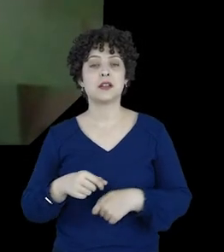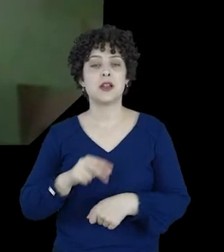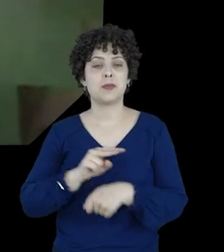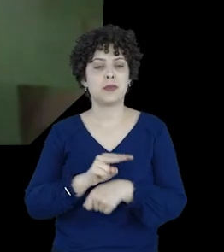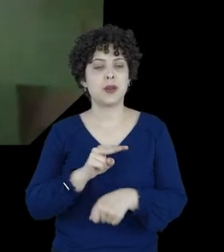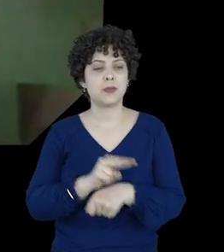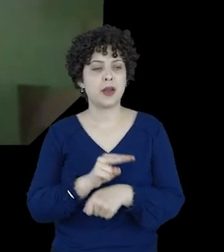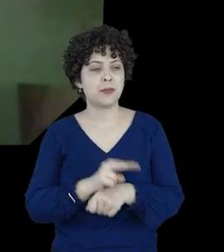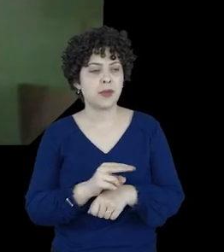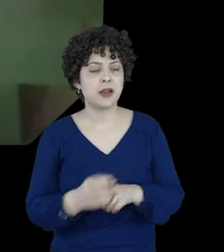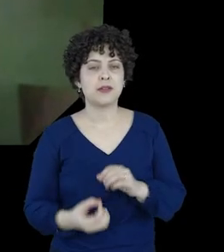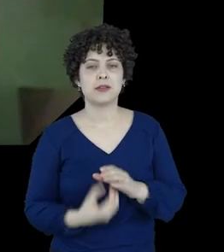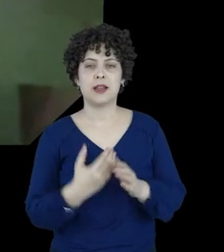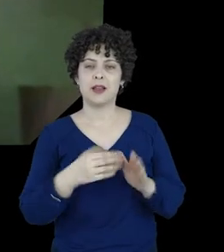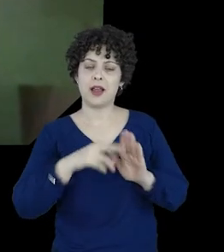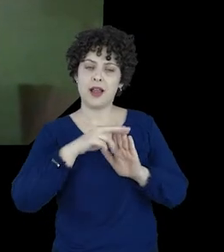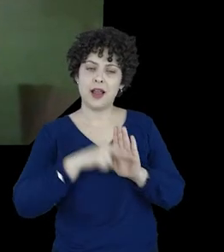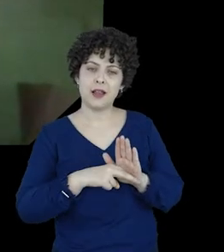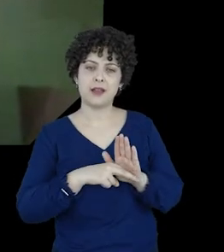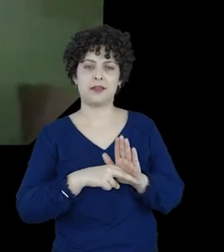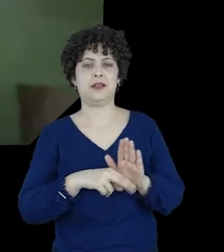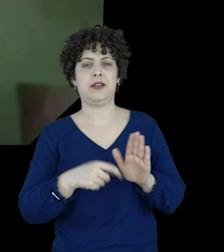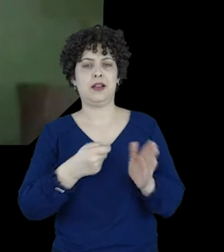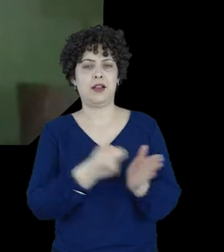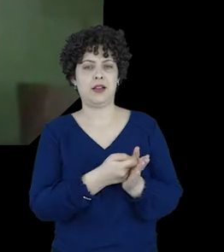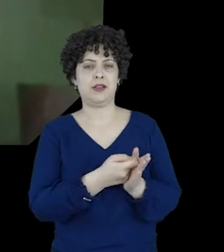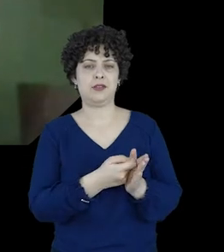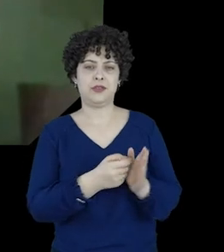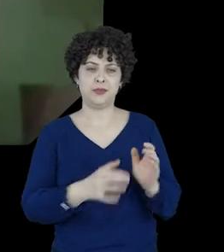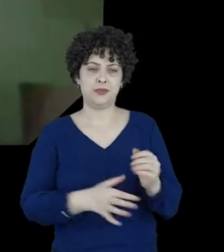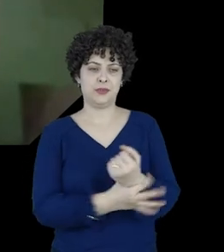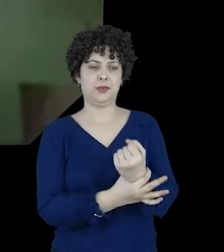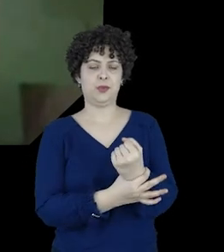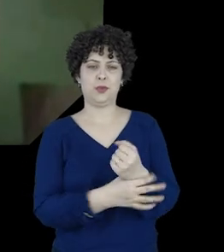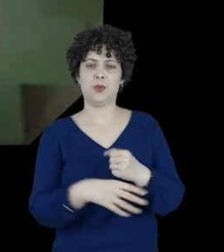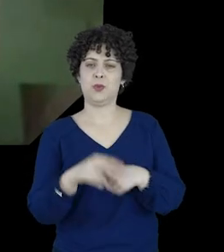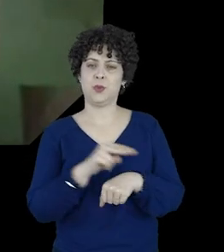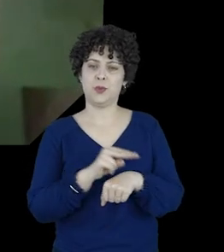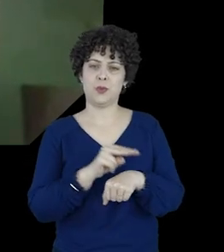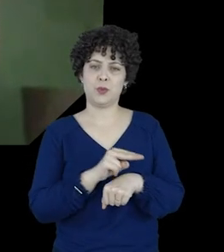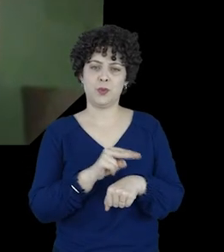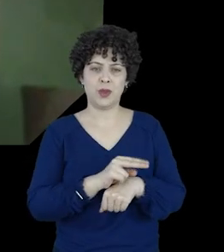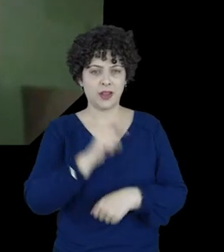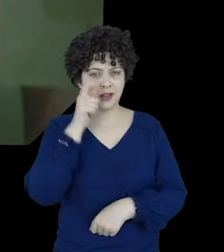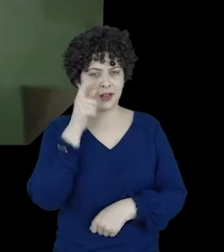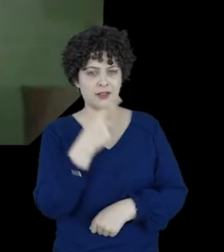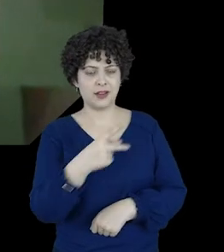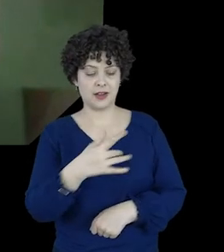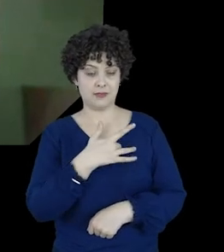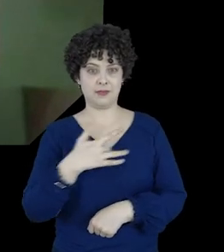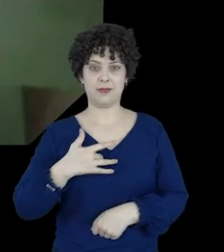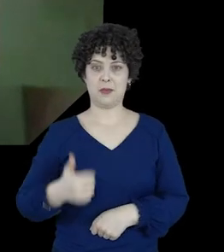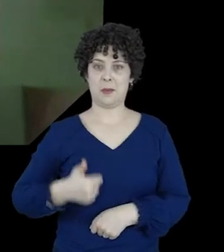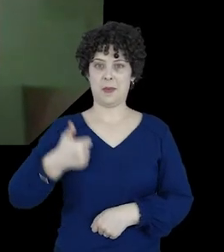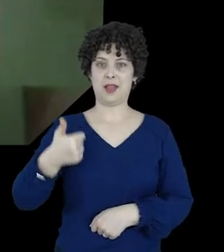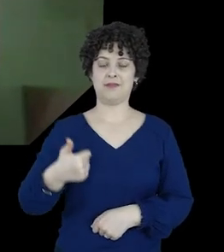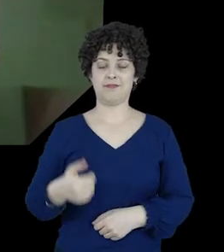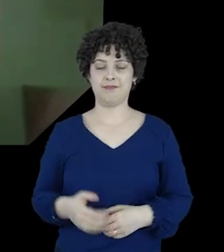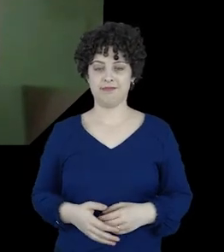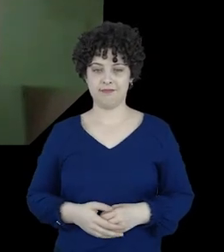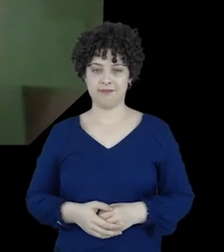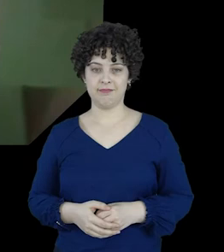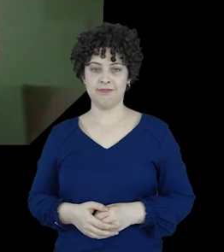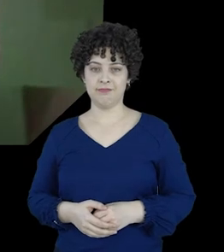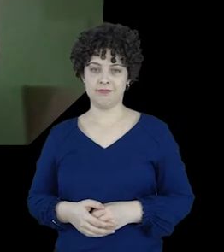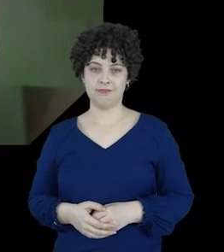precisamos implementar medidas proativas para garantir que estejamos protegendo o interesse e o bem-estar desses